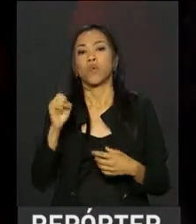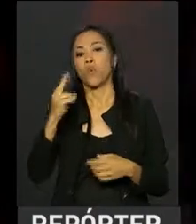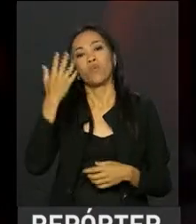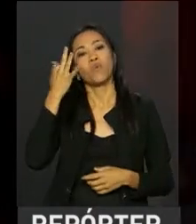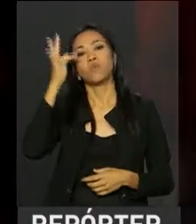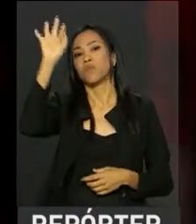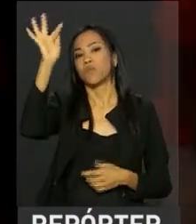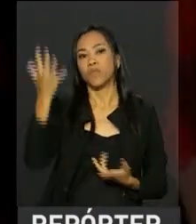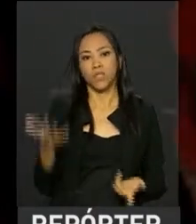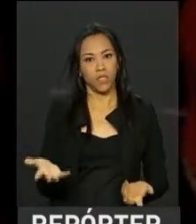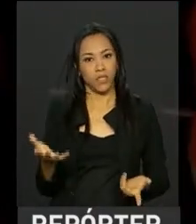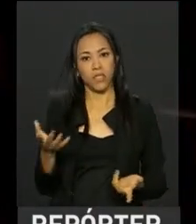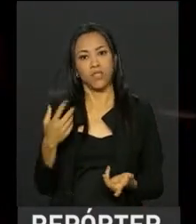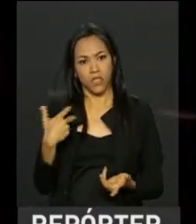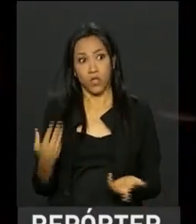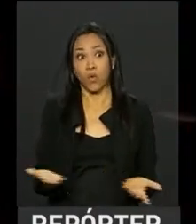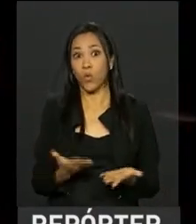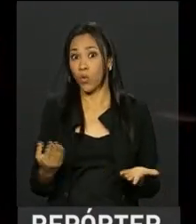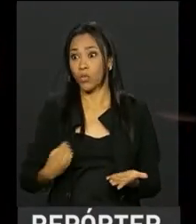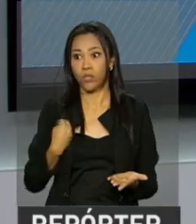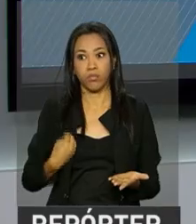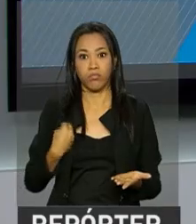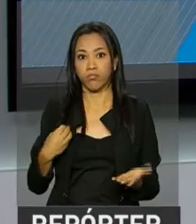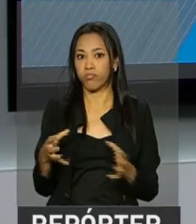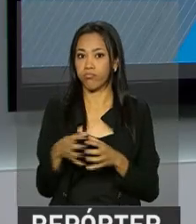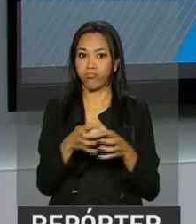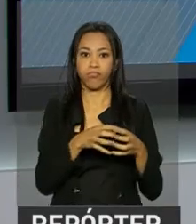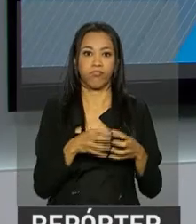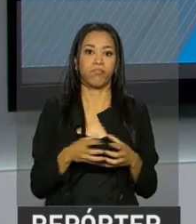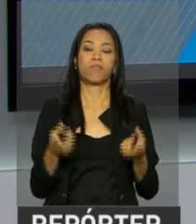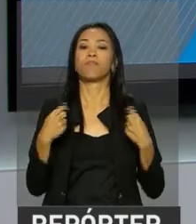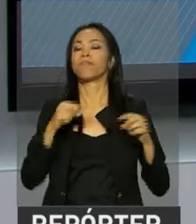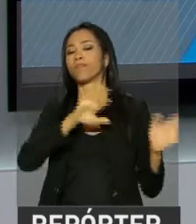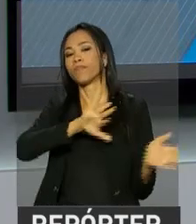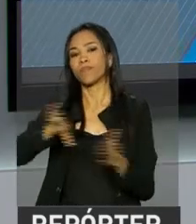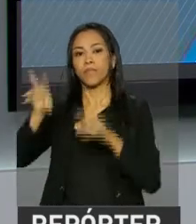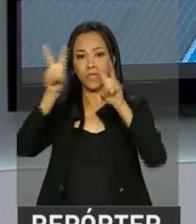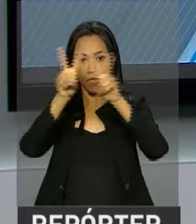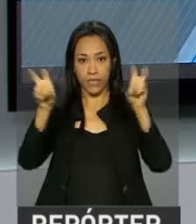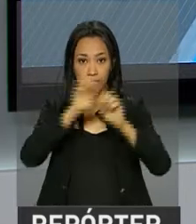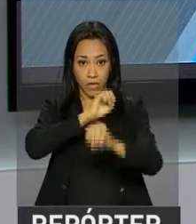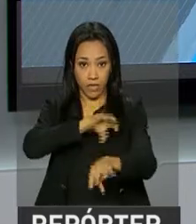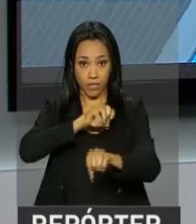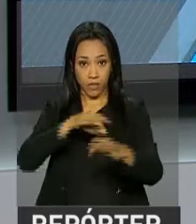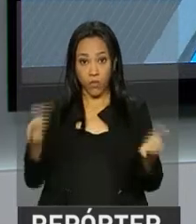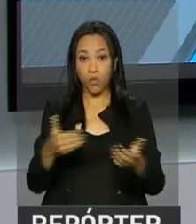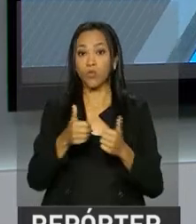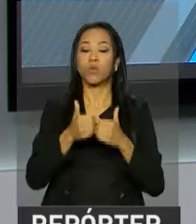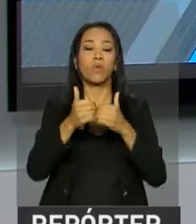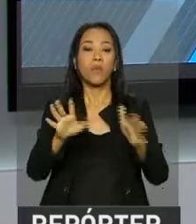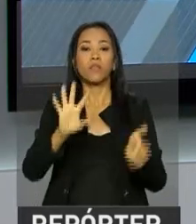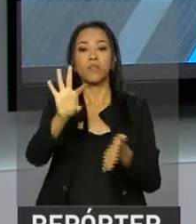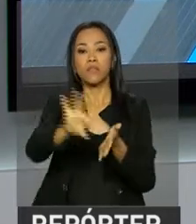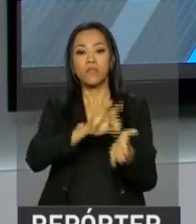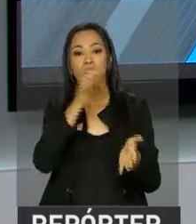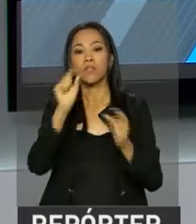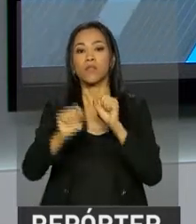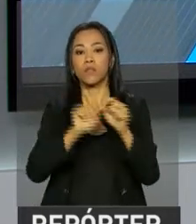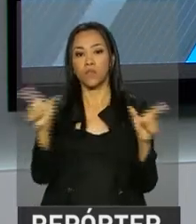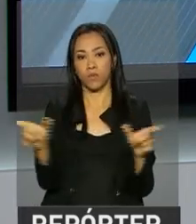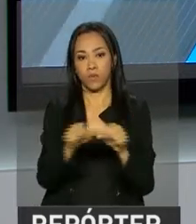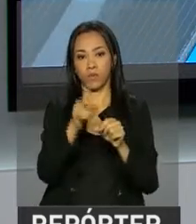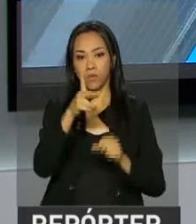partidárias que a gente está tendo muito hoje em dia. Falar de educação agora, começam hoje as inscrições para o programa